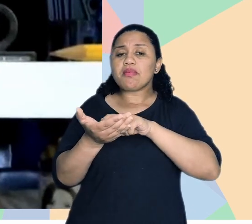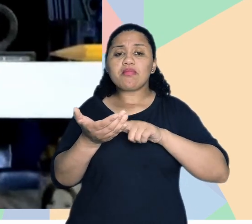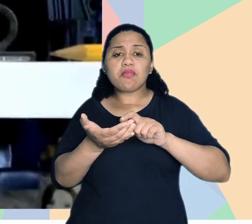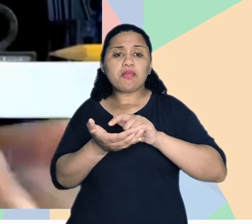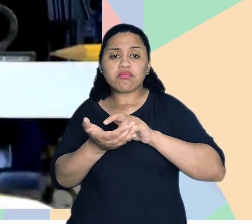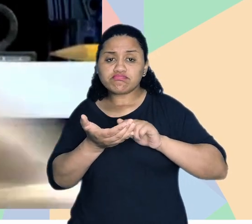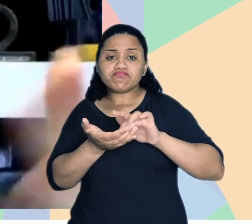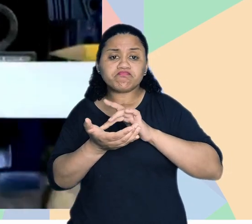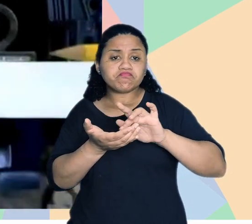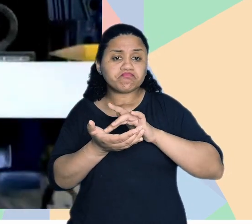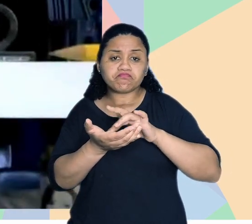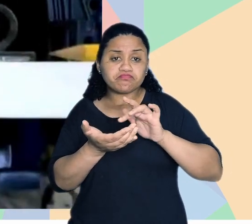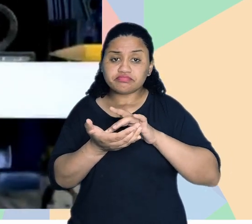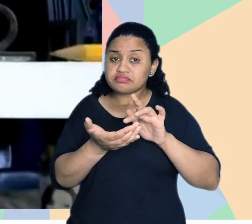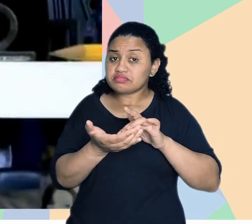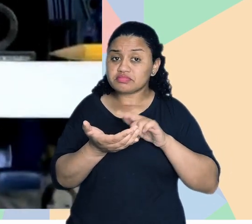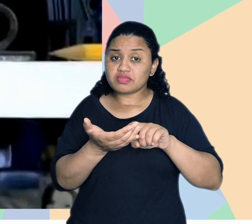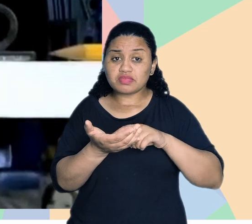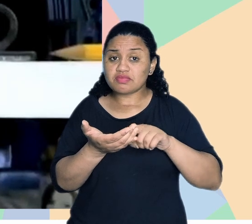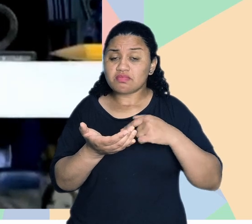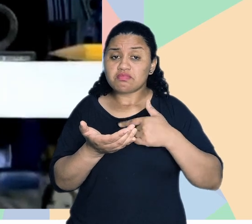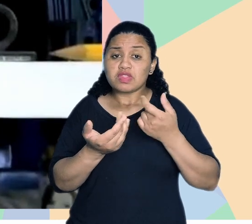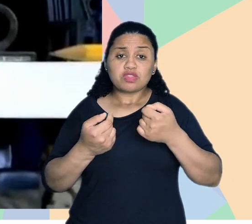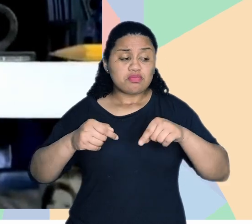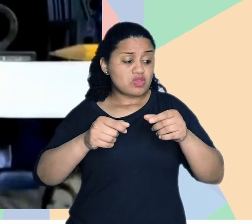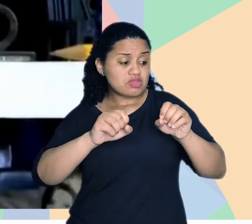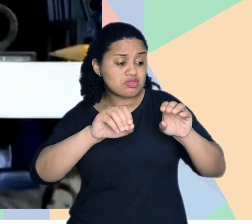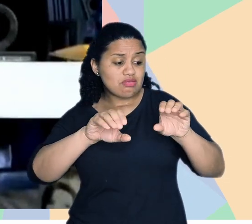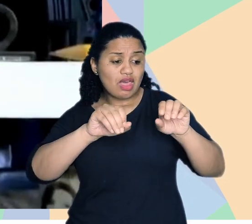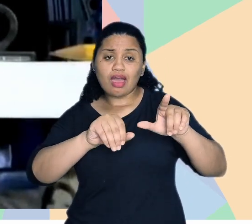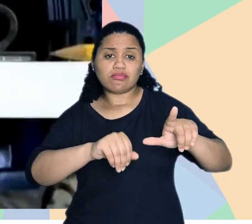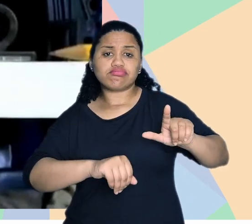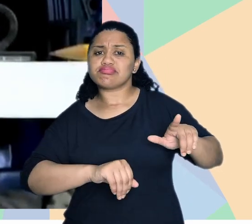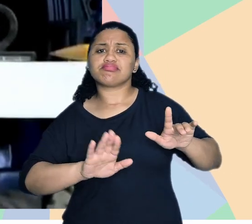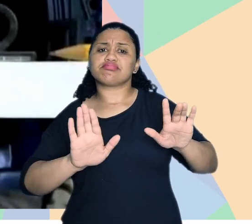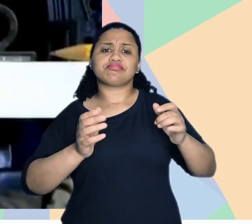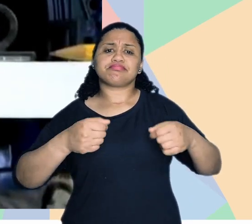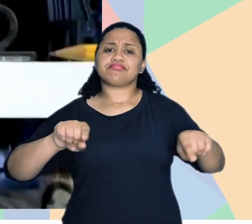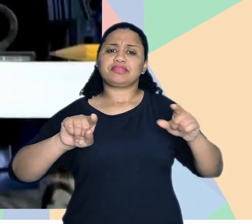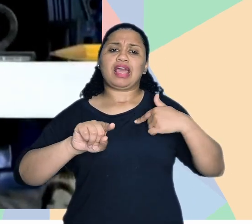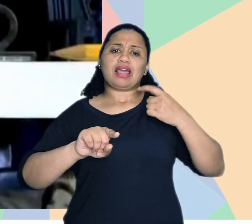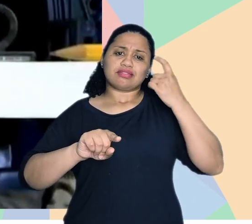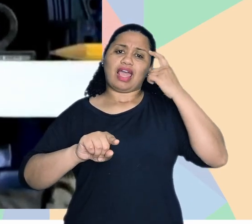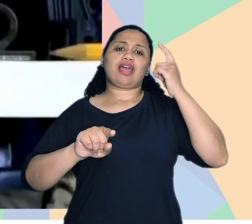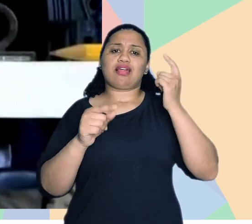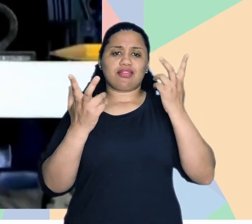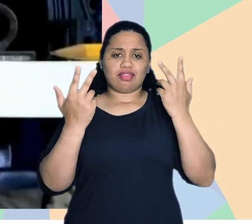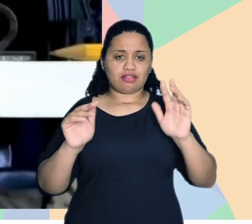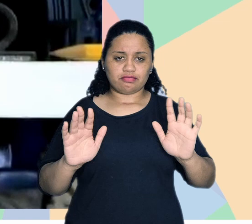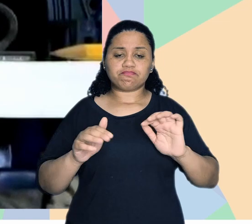clicando e passando ali o dedinho e ninguém precisou treinar ela antes, né? Muito intuitivo.